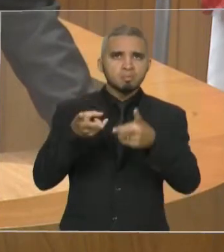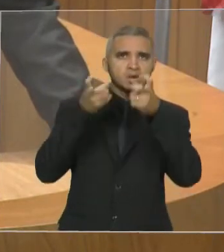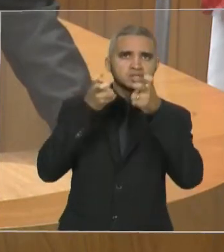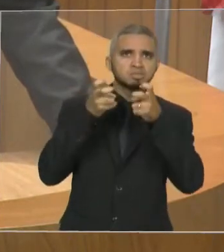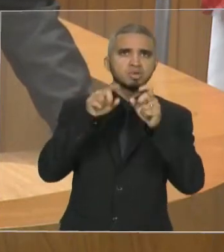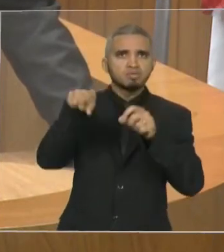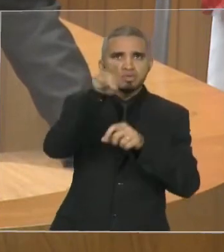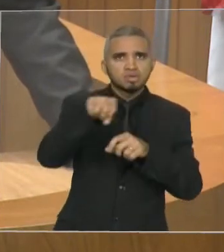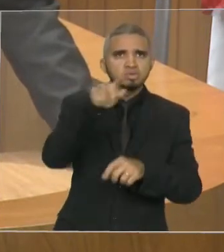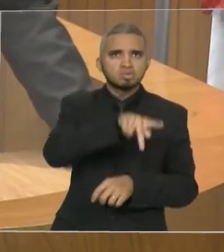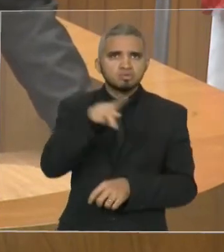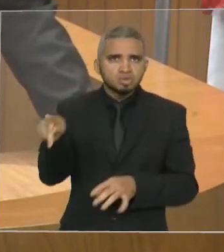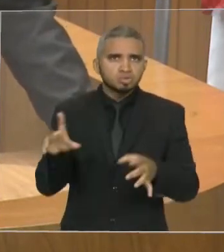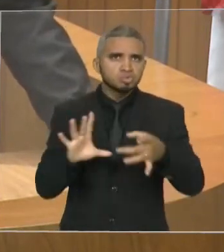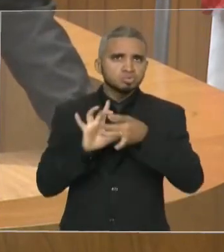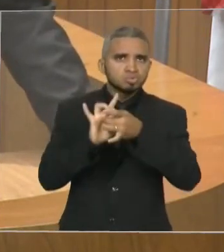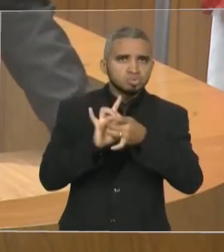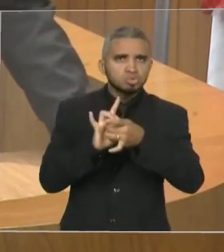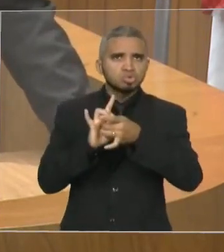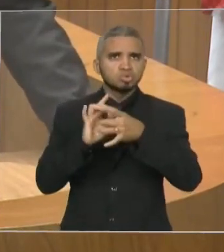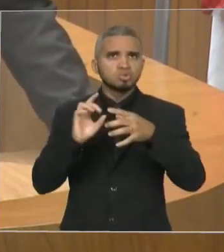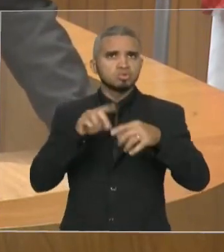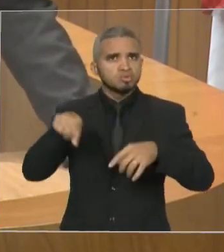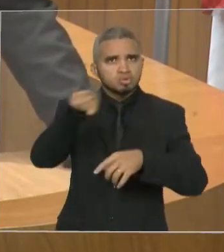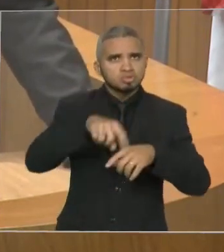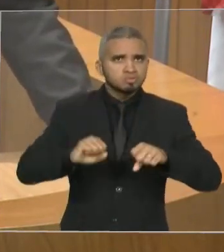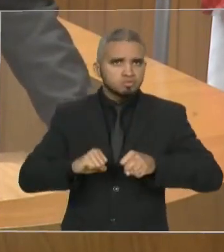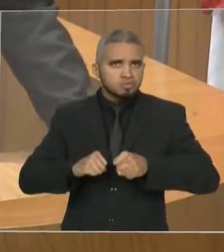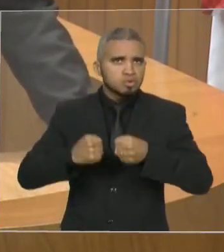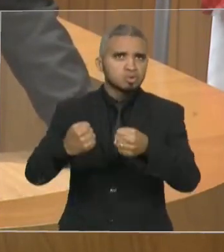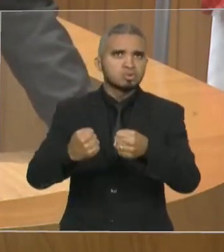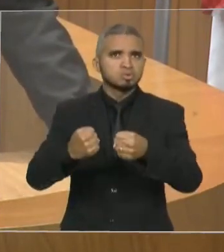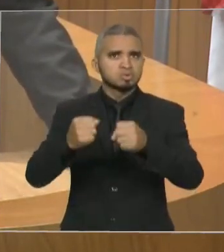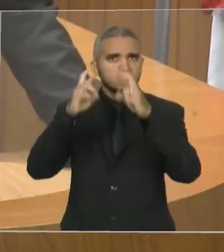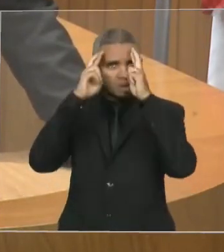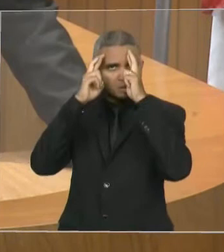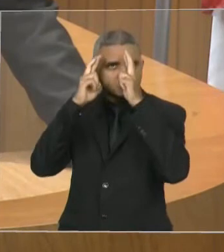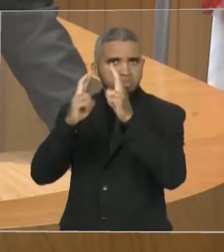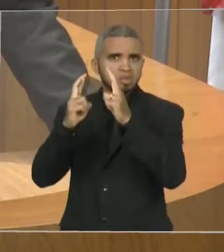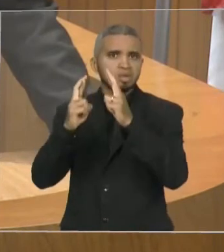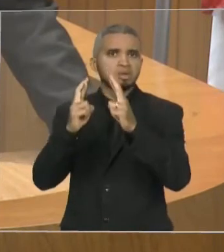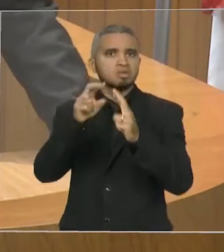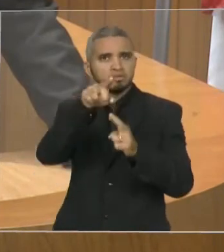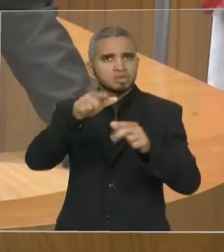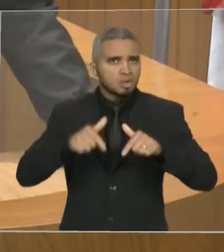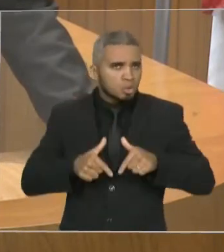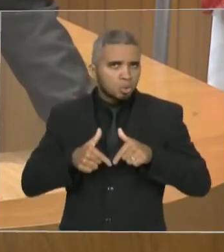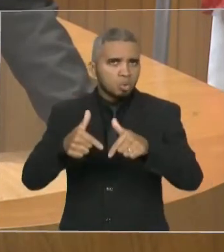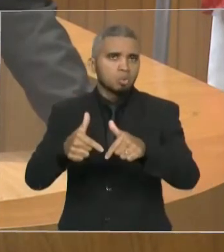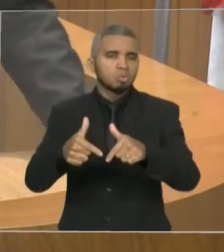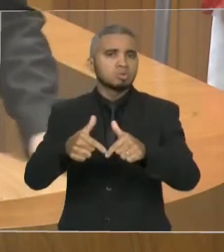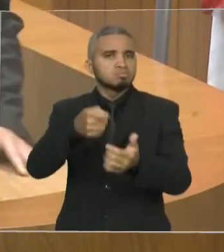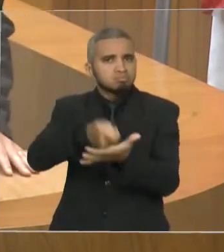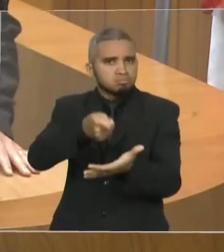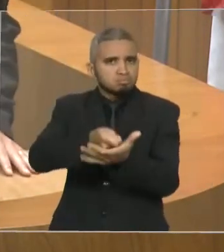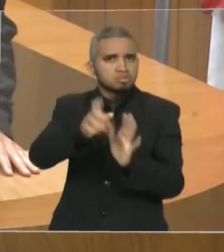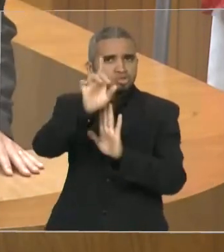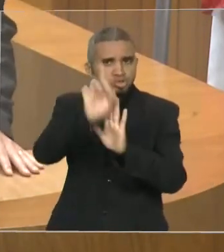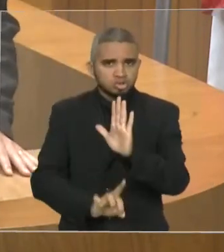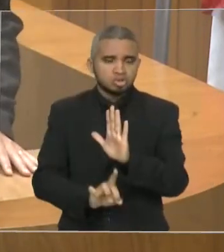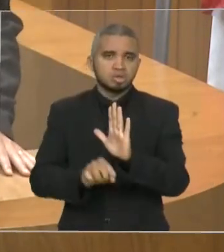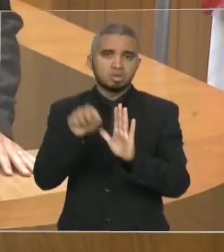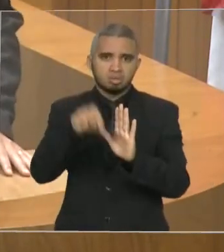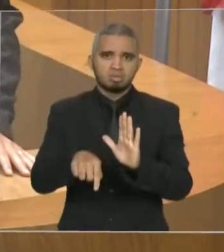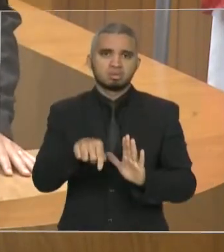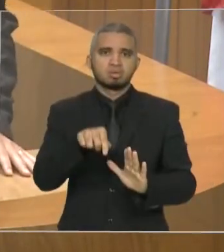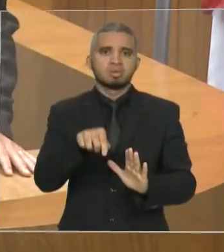força de vocês, o respeito com que vocês tratam e lutam pela asseguração dos direitos de vocês, que é